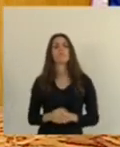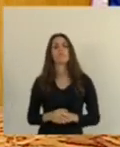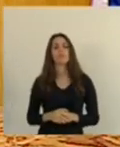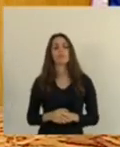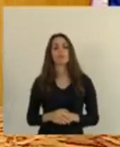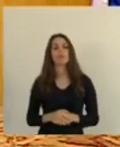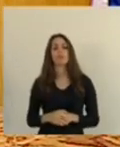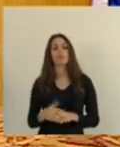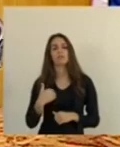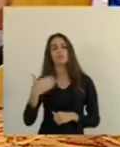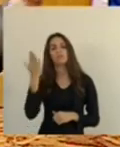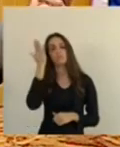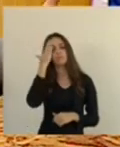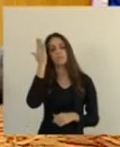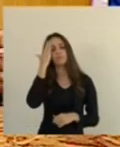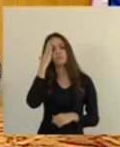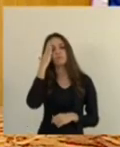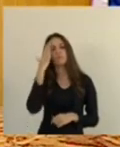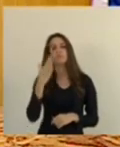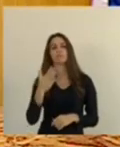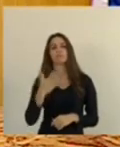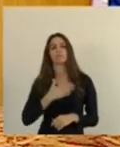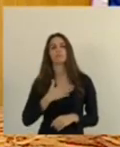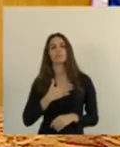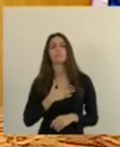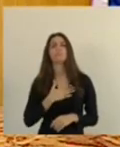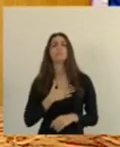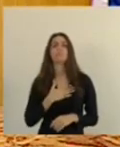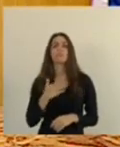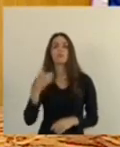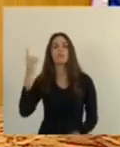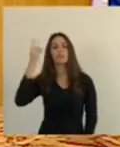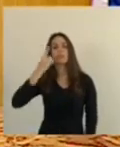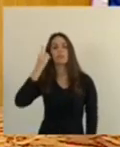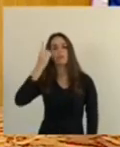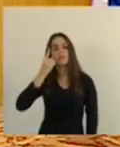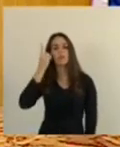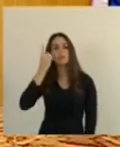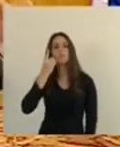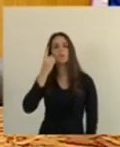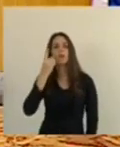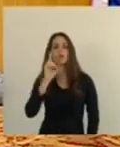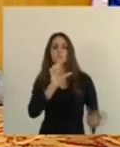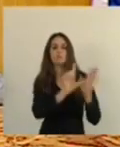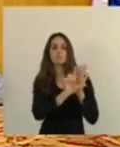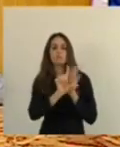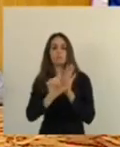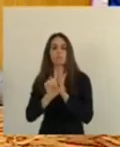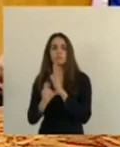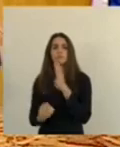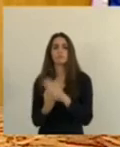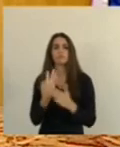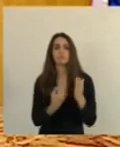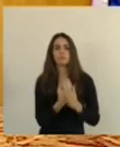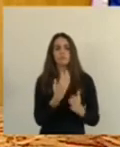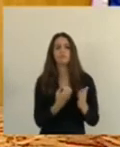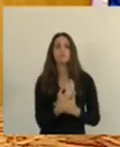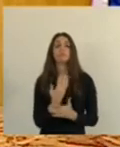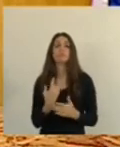é lógico que eu reconheço qual é a minha prerrogativa. Eu sou um deputado, eu faço leis, represento e fiscalizo.